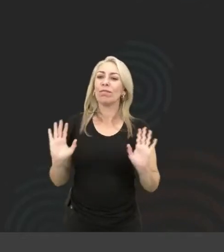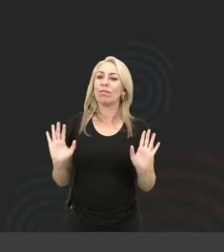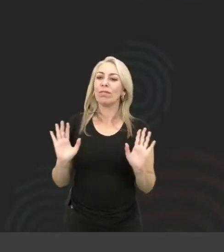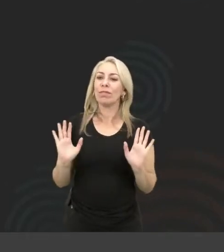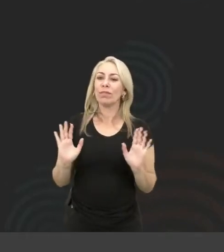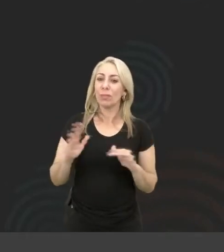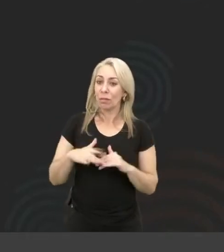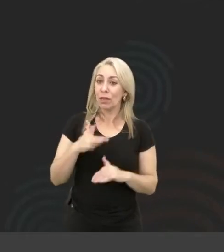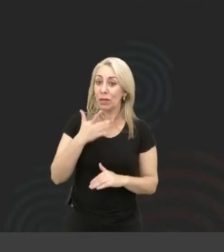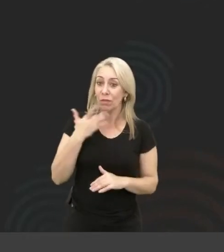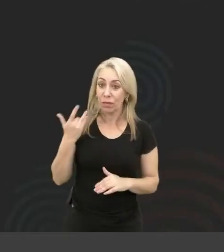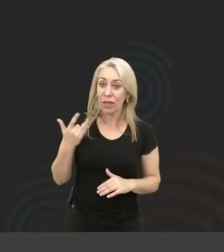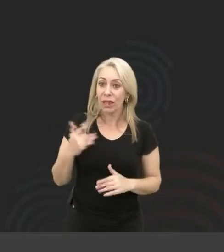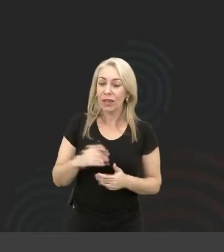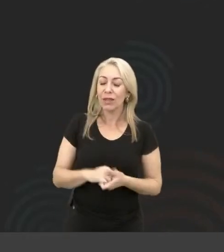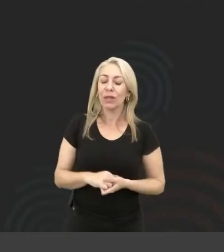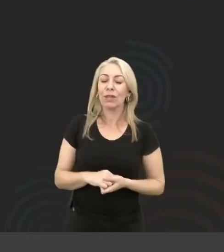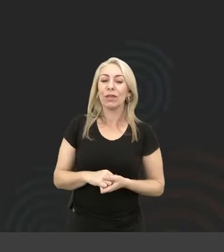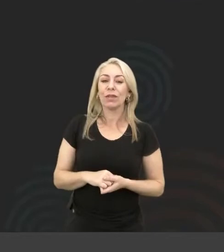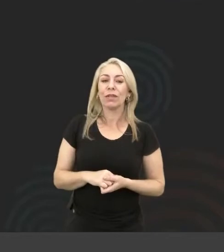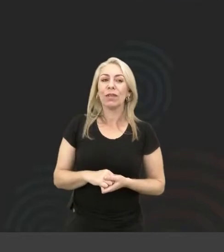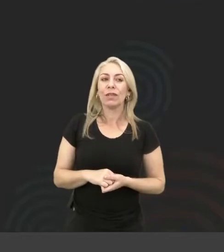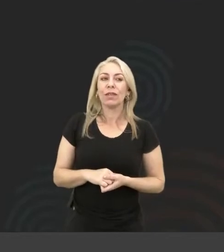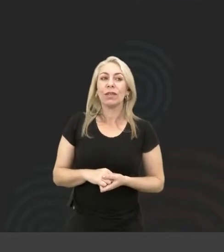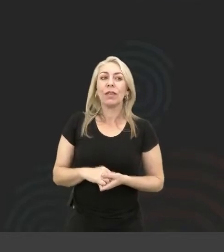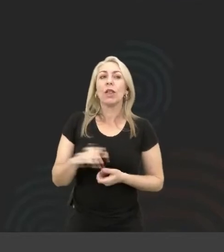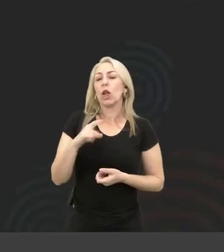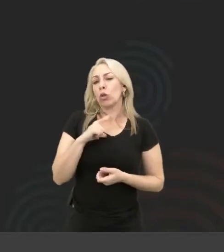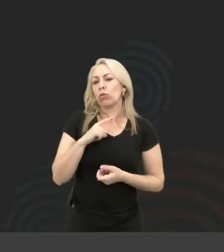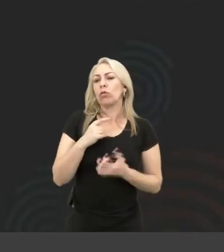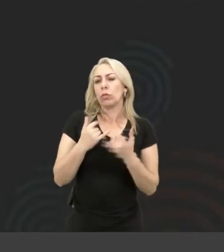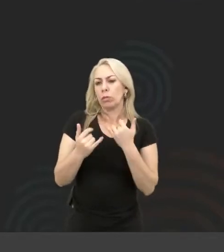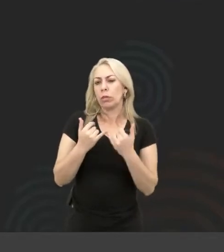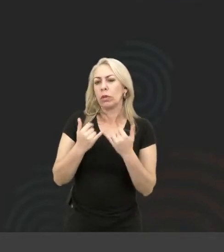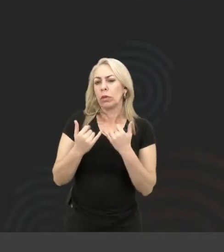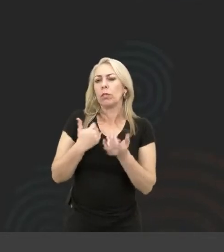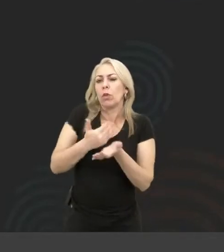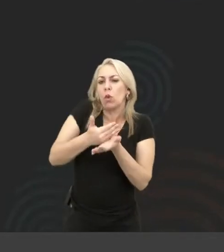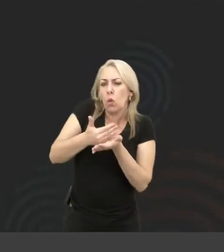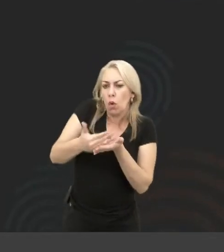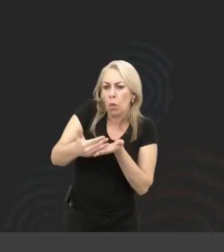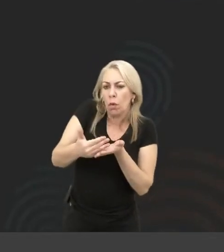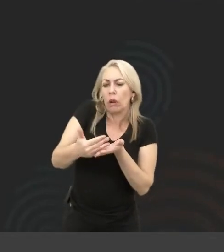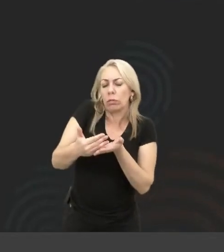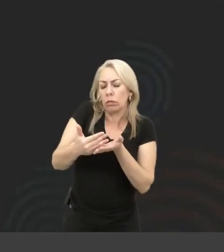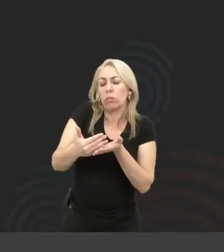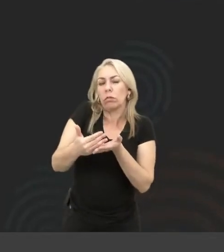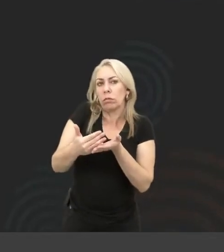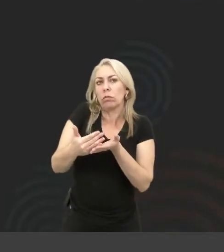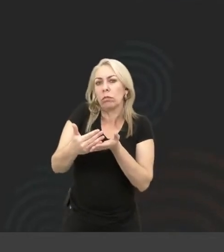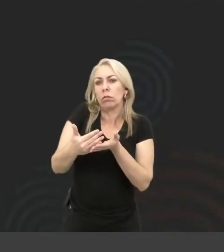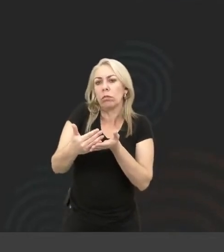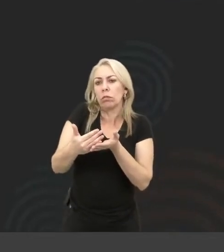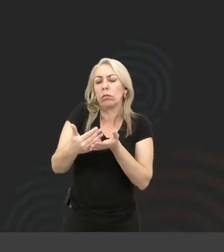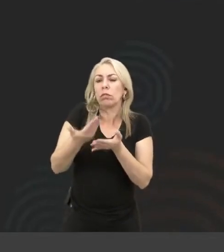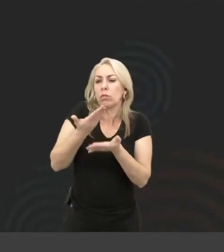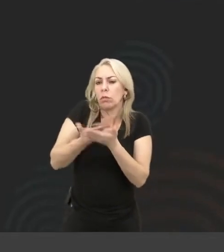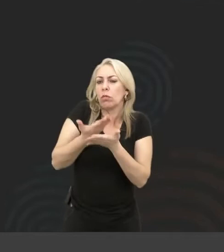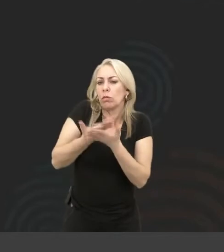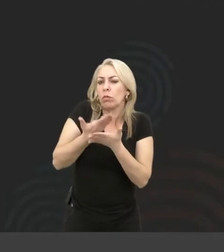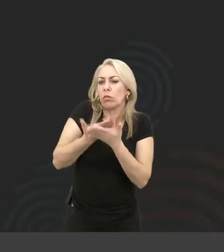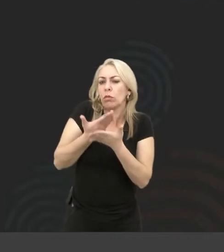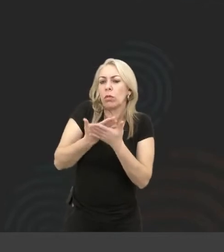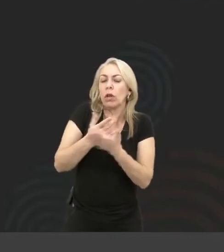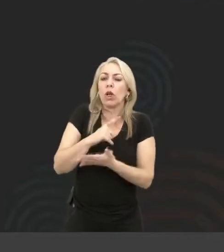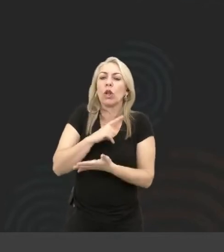né? Então, eu tinha, por exemplo, no início dos meus estudos,